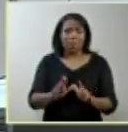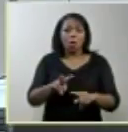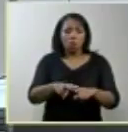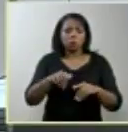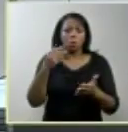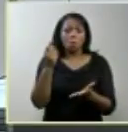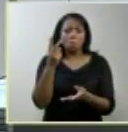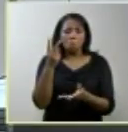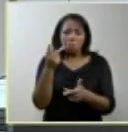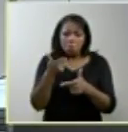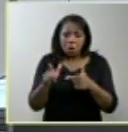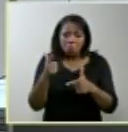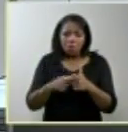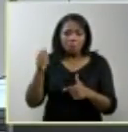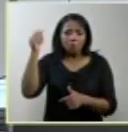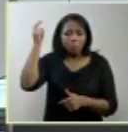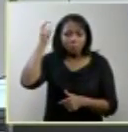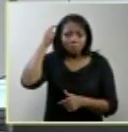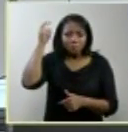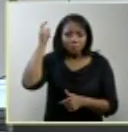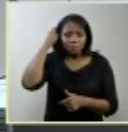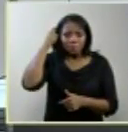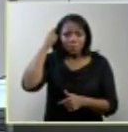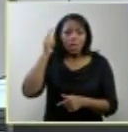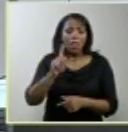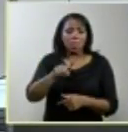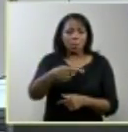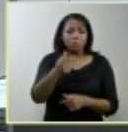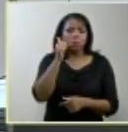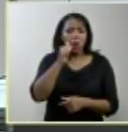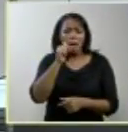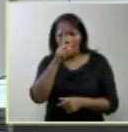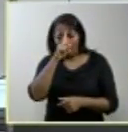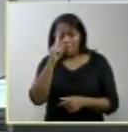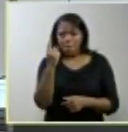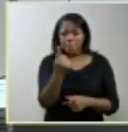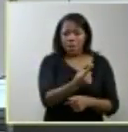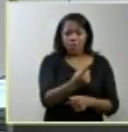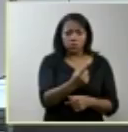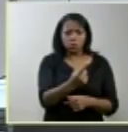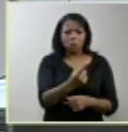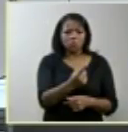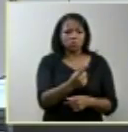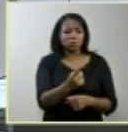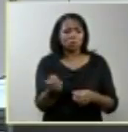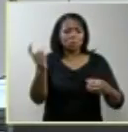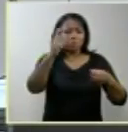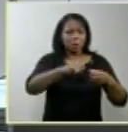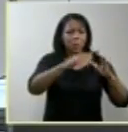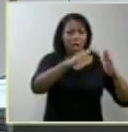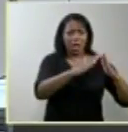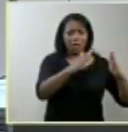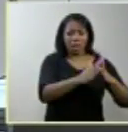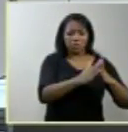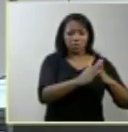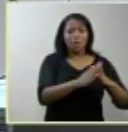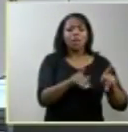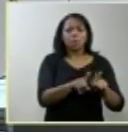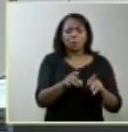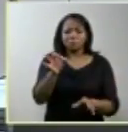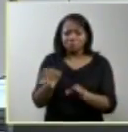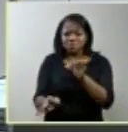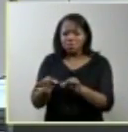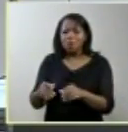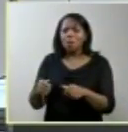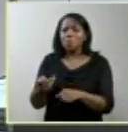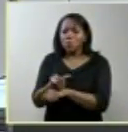severina foi mandada de volta para casa por três meses peregrinou por hospitais e tribunais em busca de uma